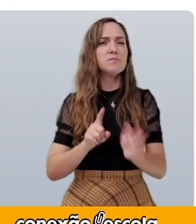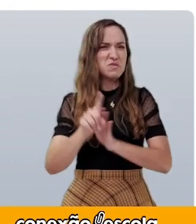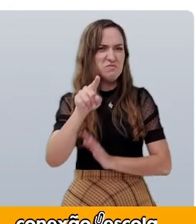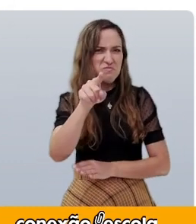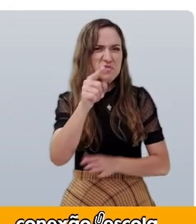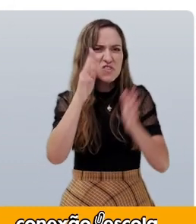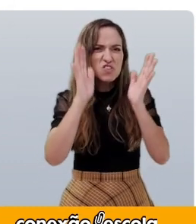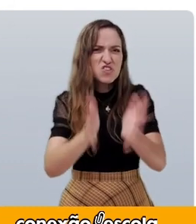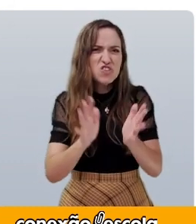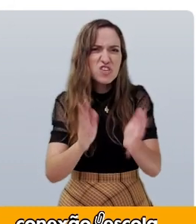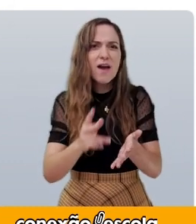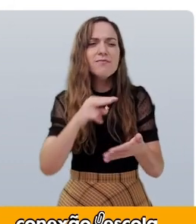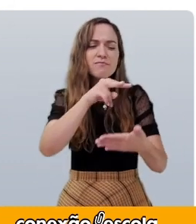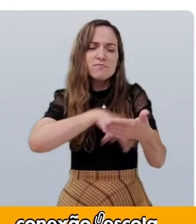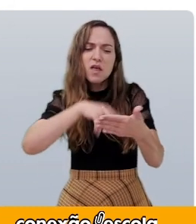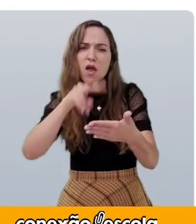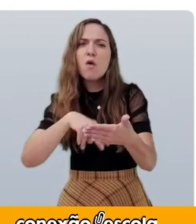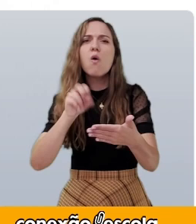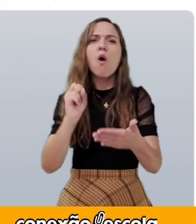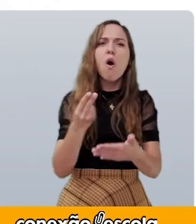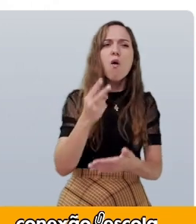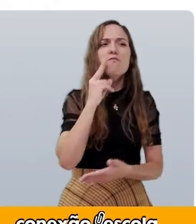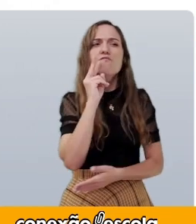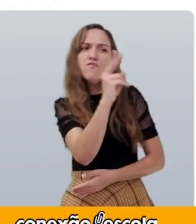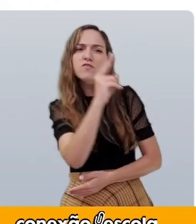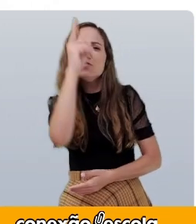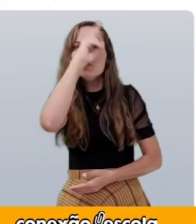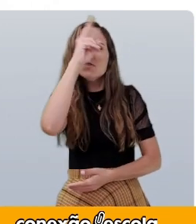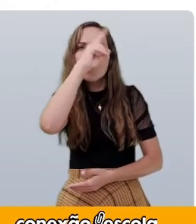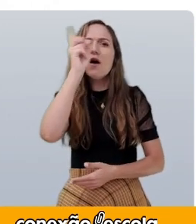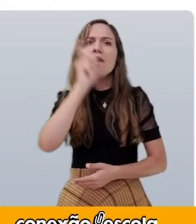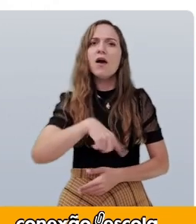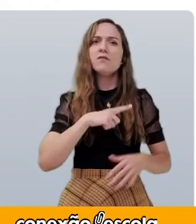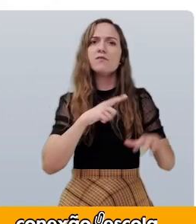já vivenciou uma história um pouco assombrada?